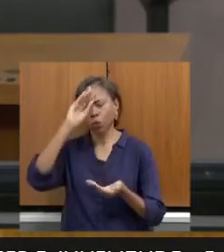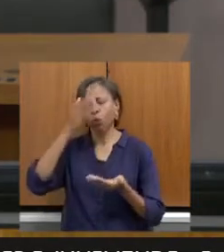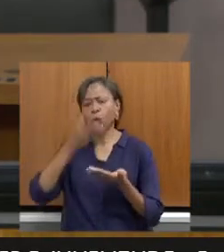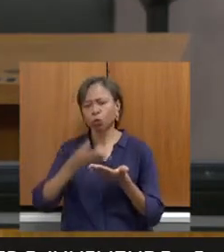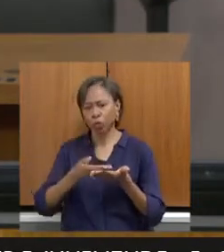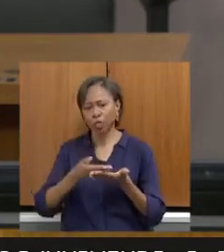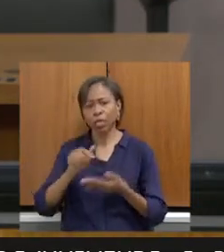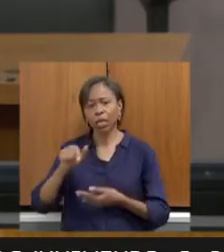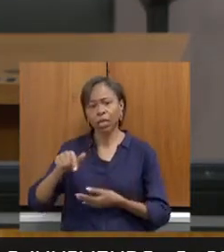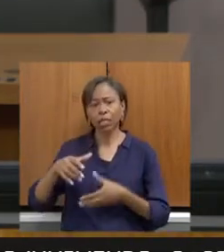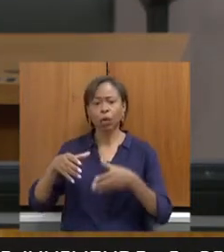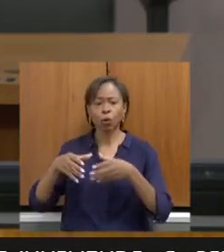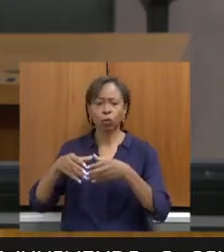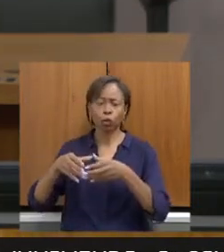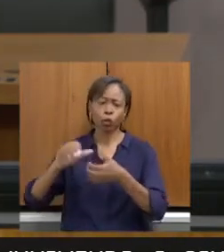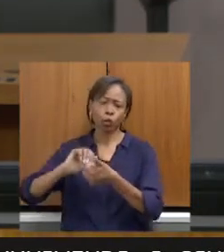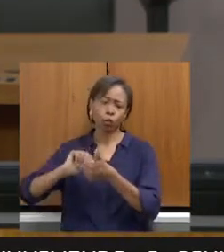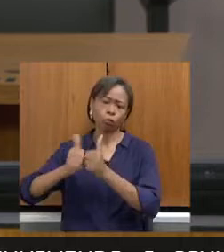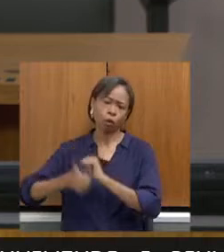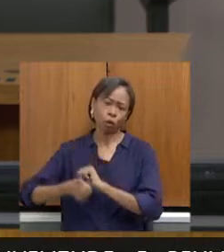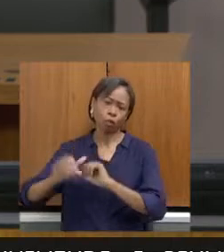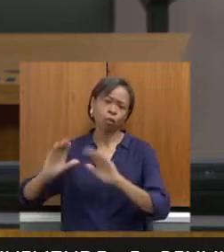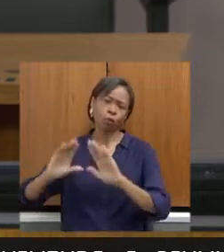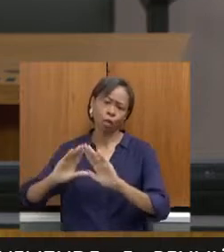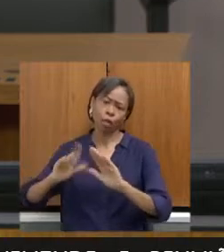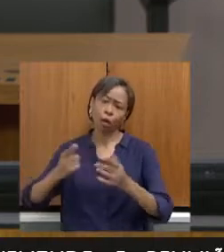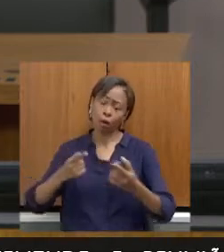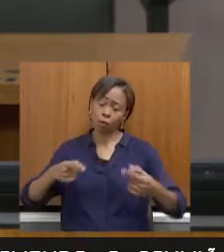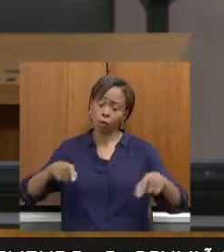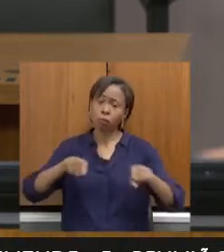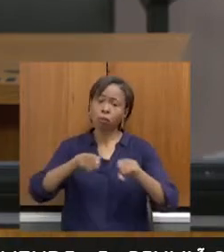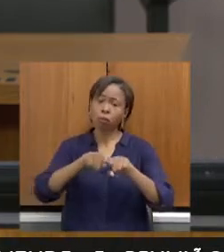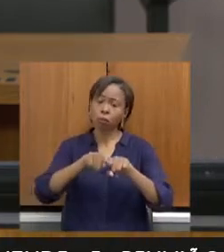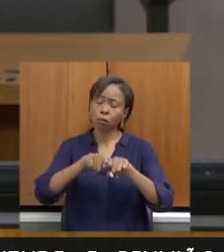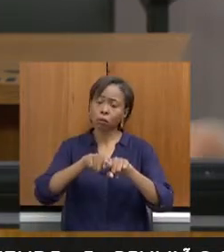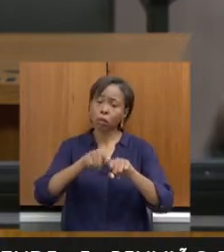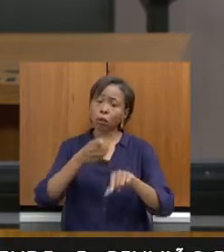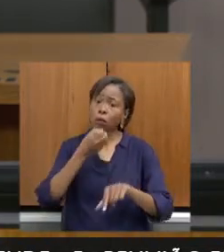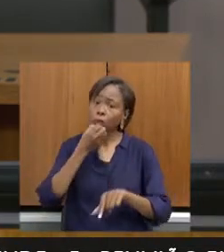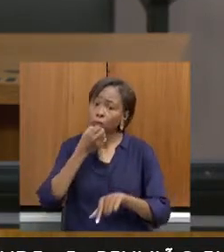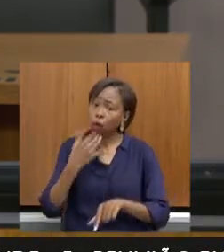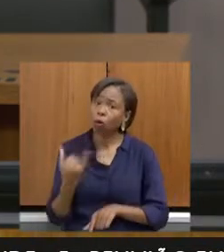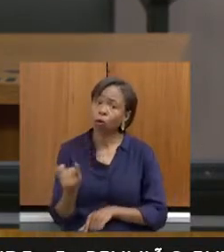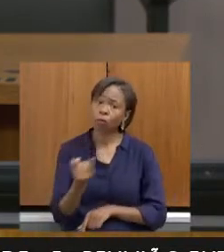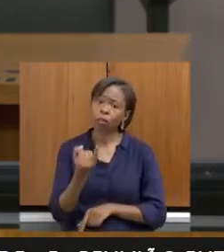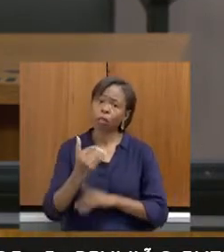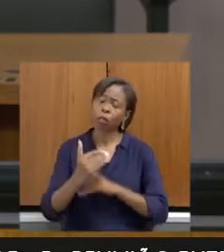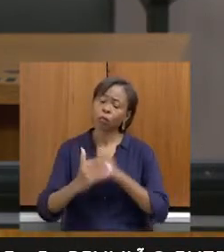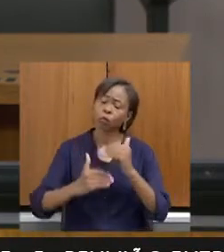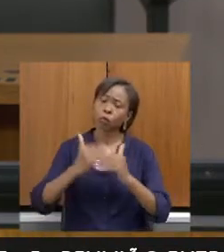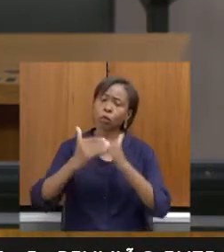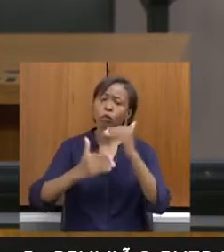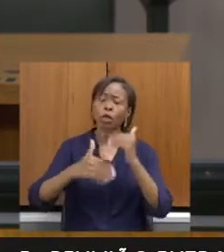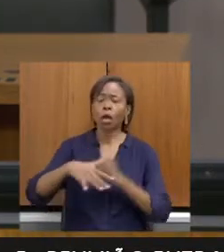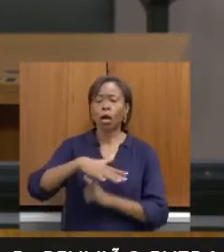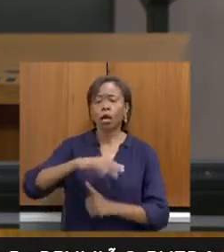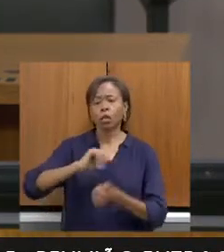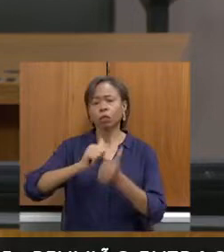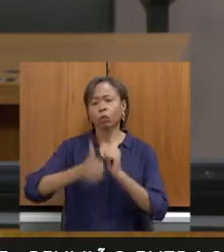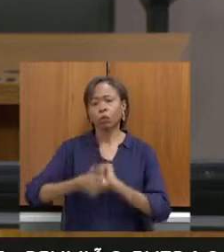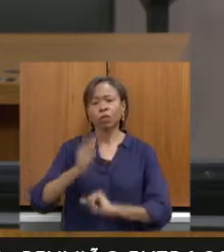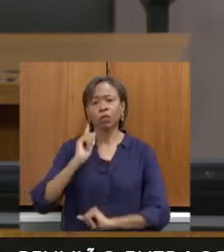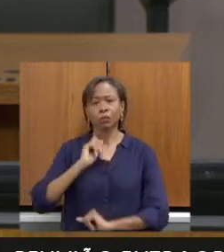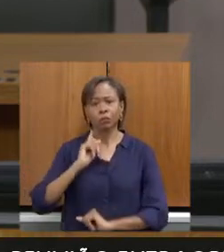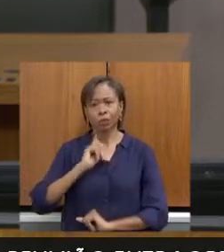Comissão de Esportes. Essa parceria é muito importante para o crescimento nosso, do esporte no nosso estado.